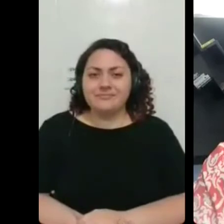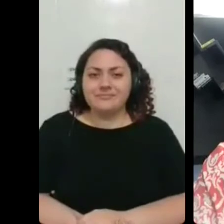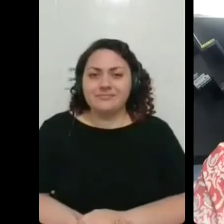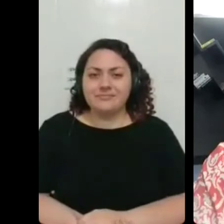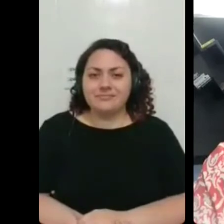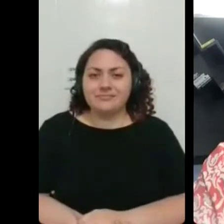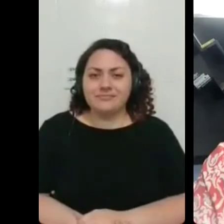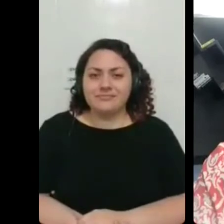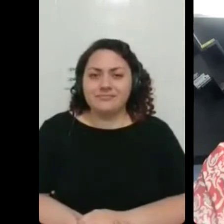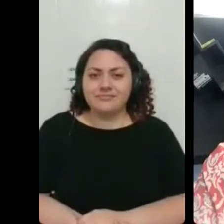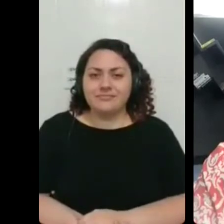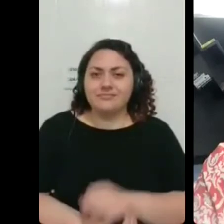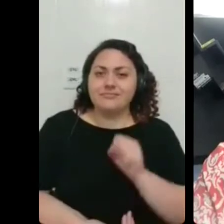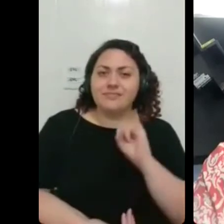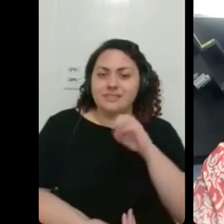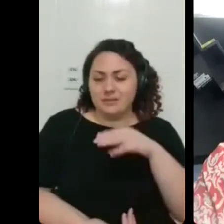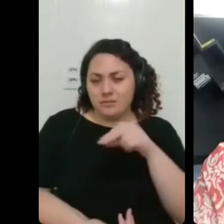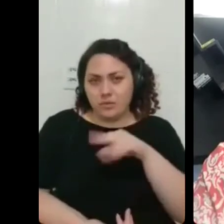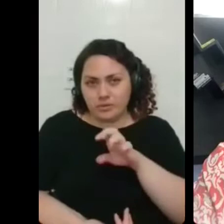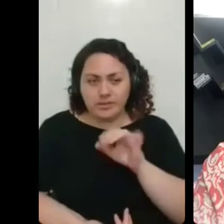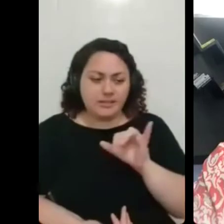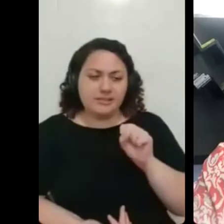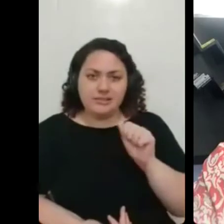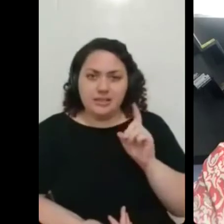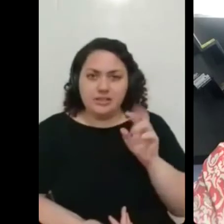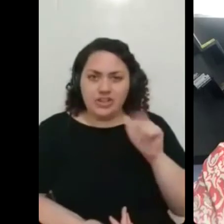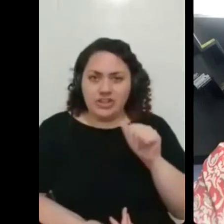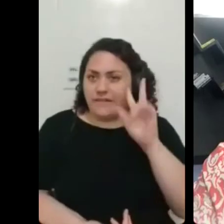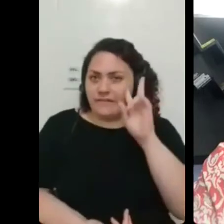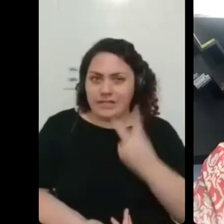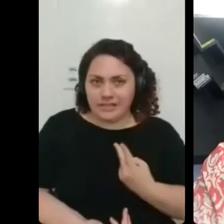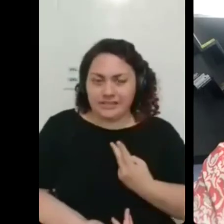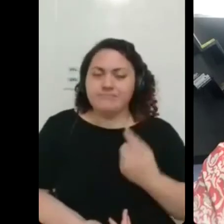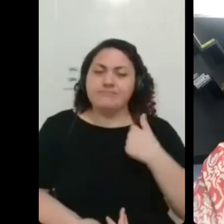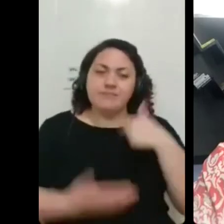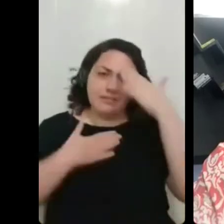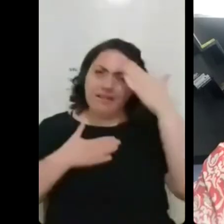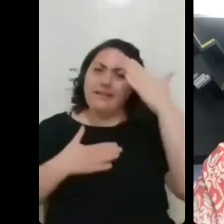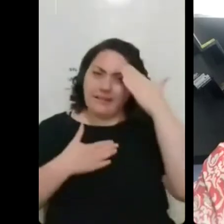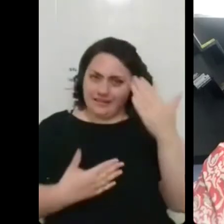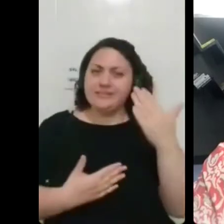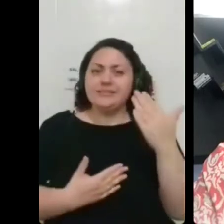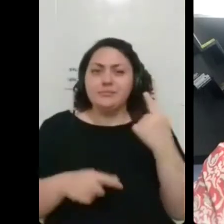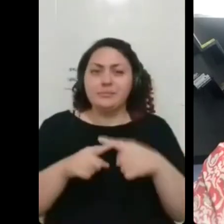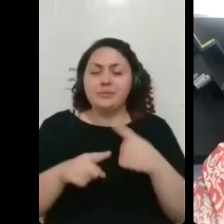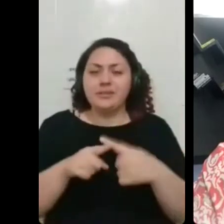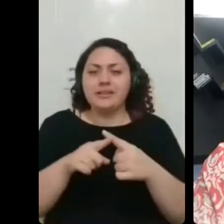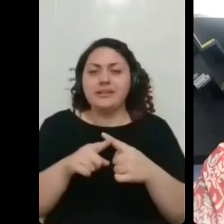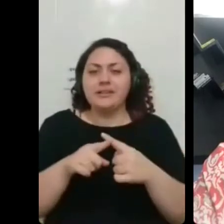simones adora vanise eu sou muito muito grata né por vocês terem